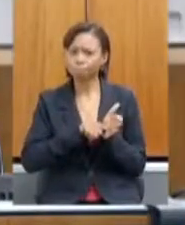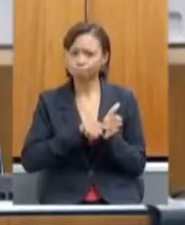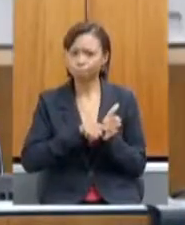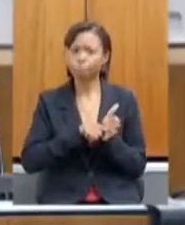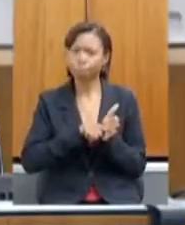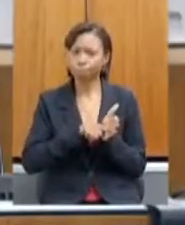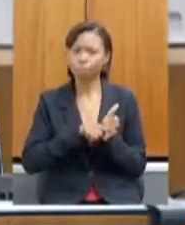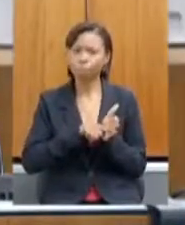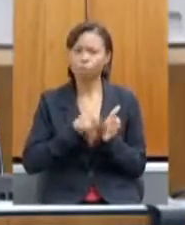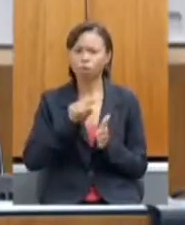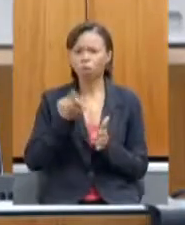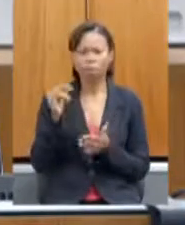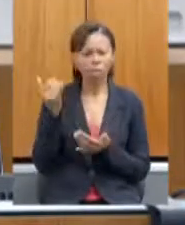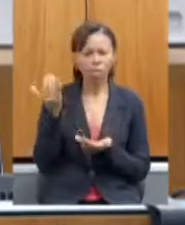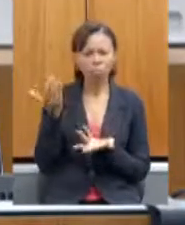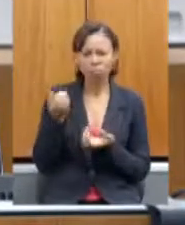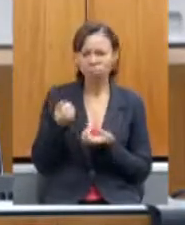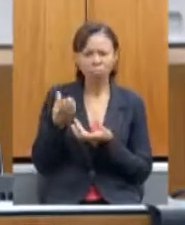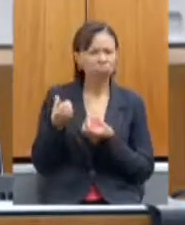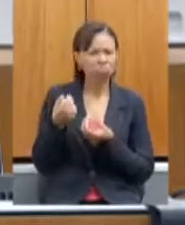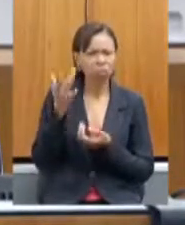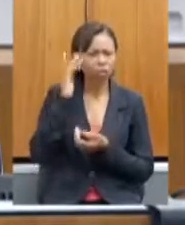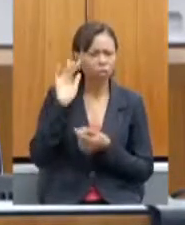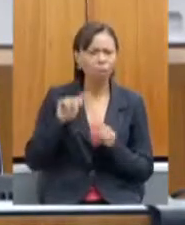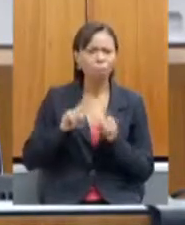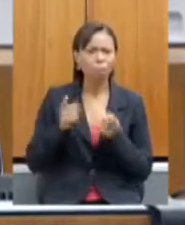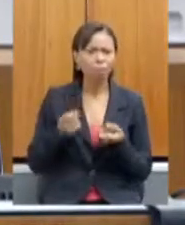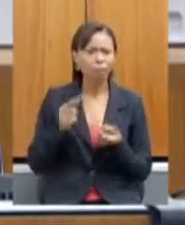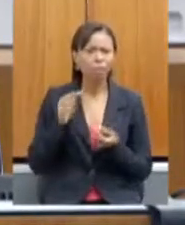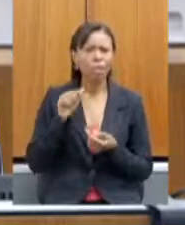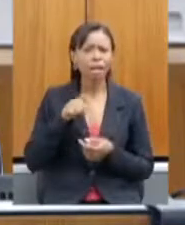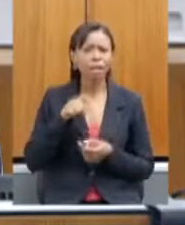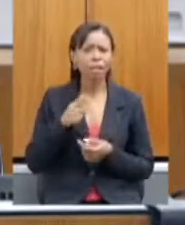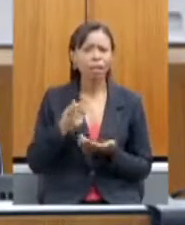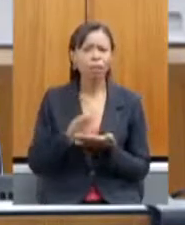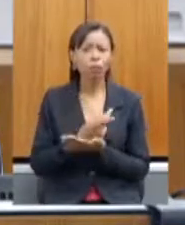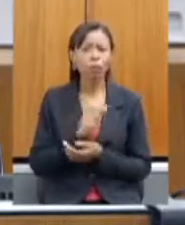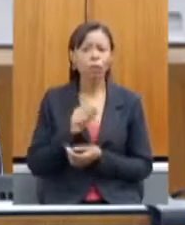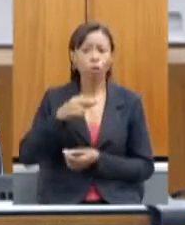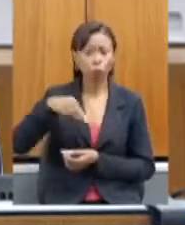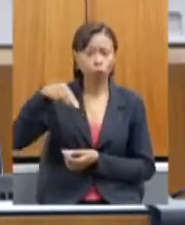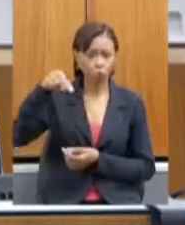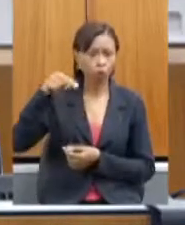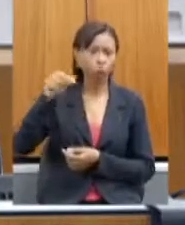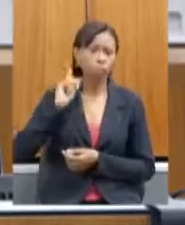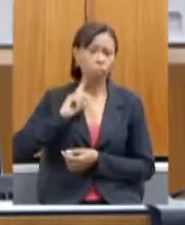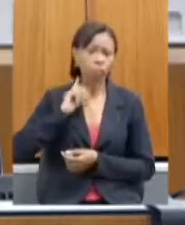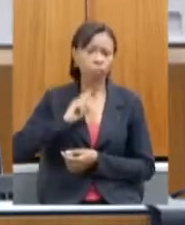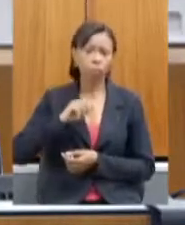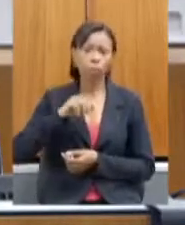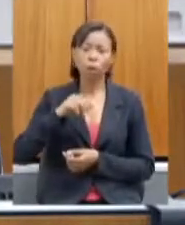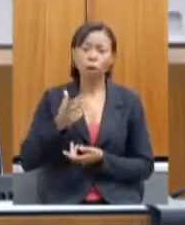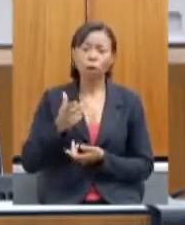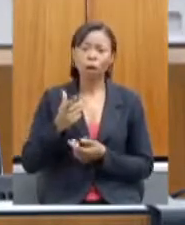de uma mortalidade de pequiseiros no norte de Minas, ainda sem o agente